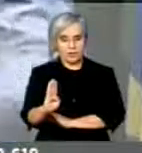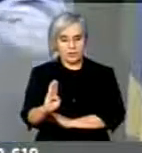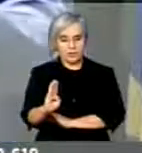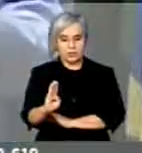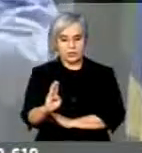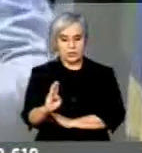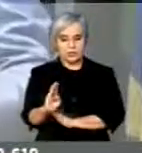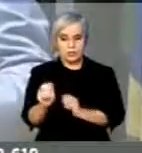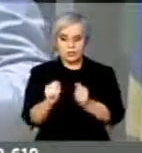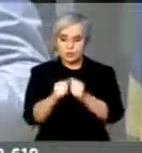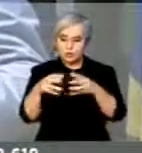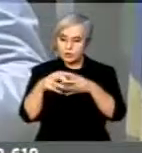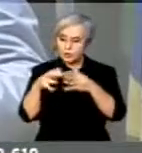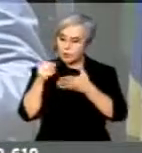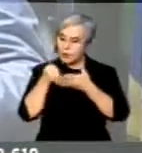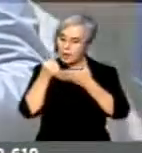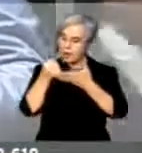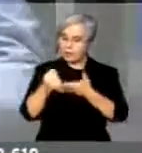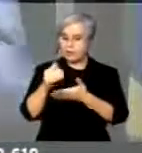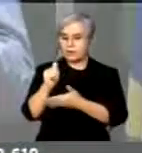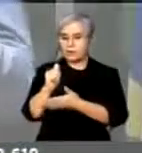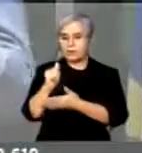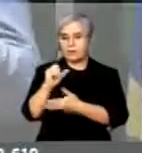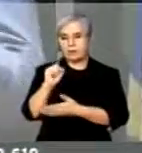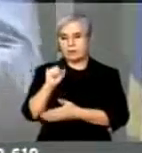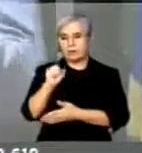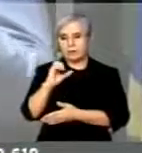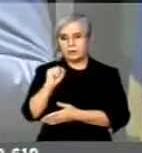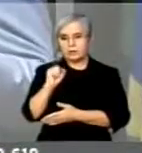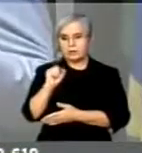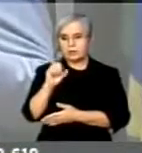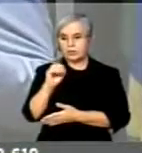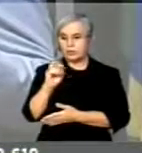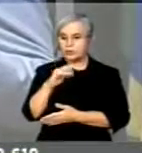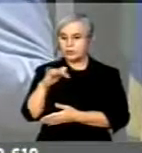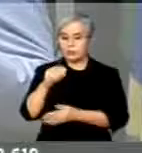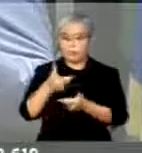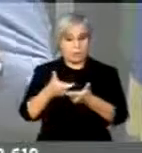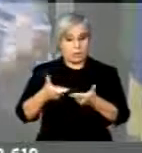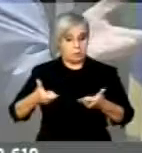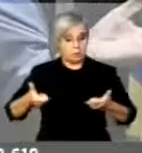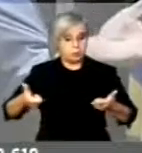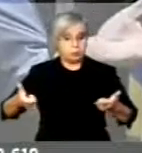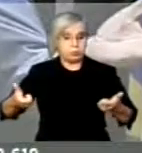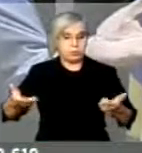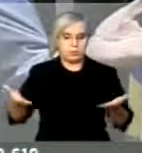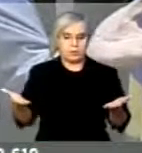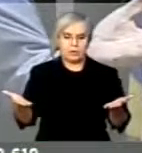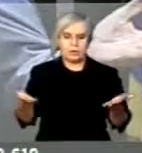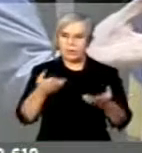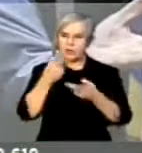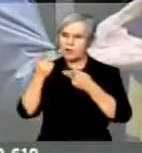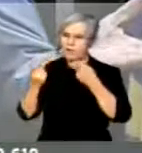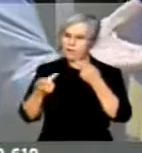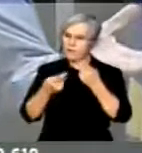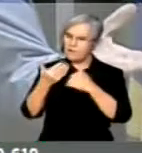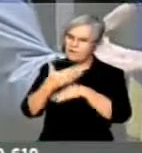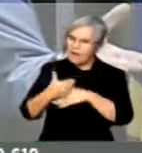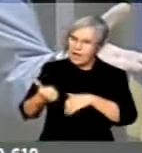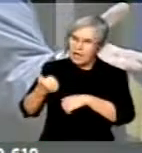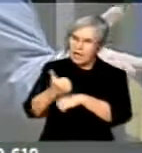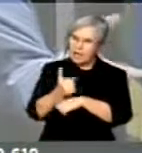com assessoria gigantesca, e vem se falar em golpe aqui.